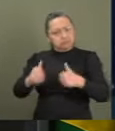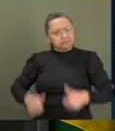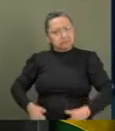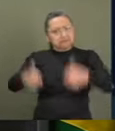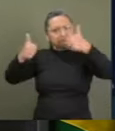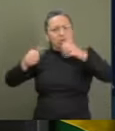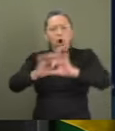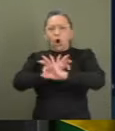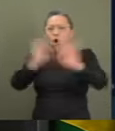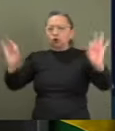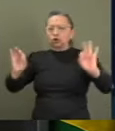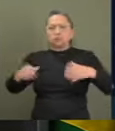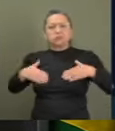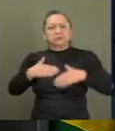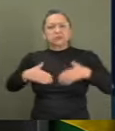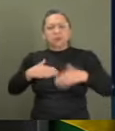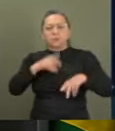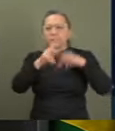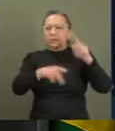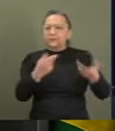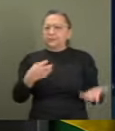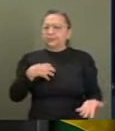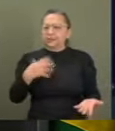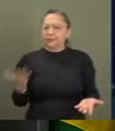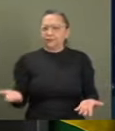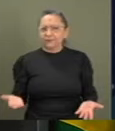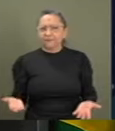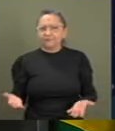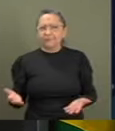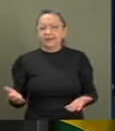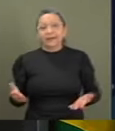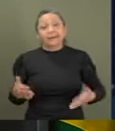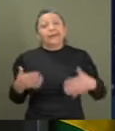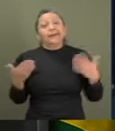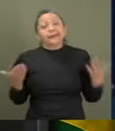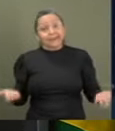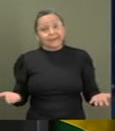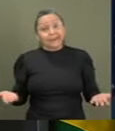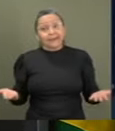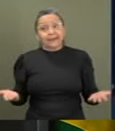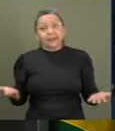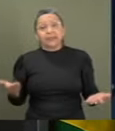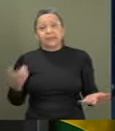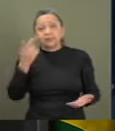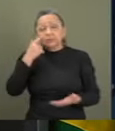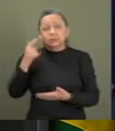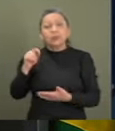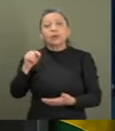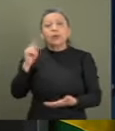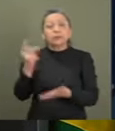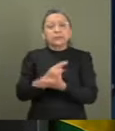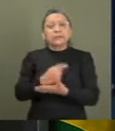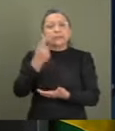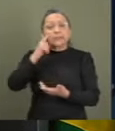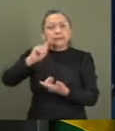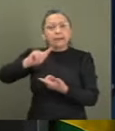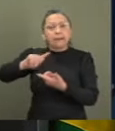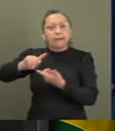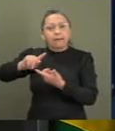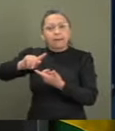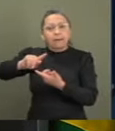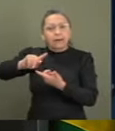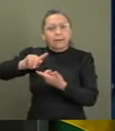satisfação da população. E isso constitui essa manobra que foi tentada fazer ontem,